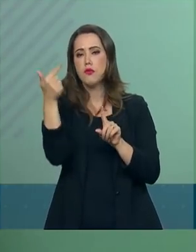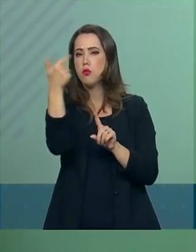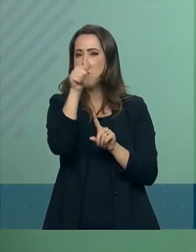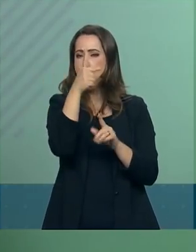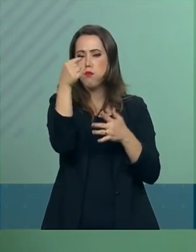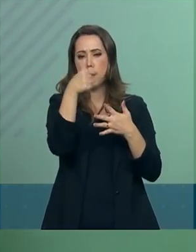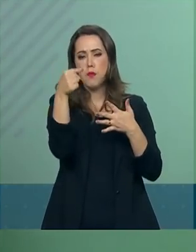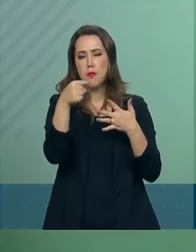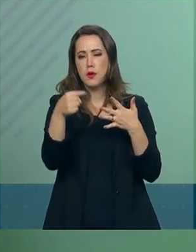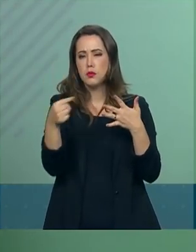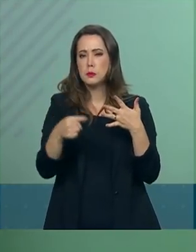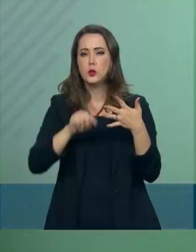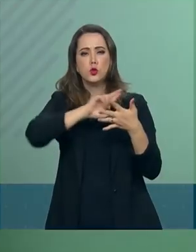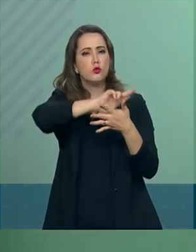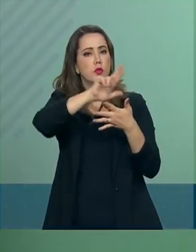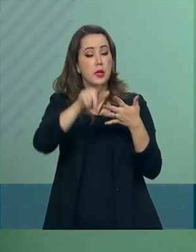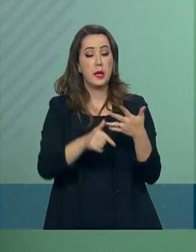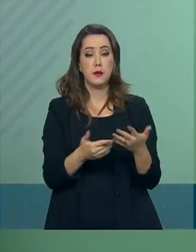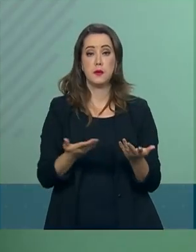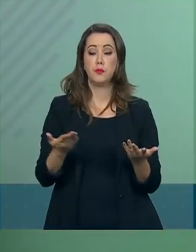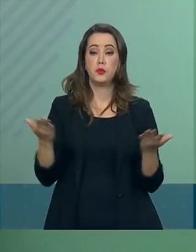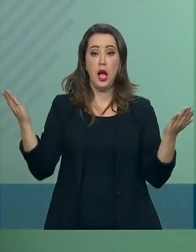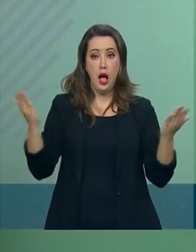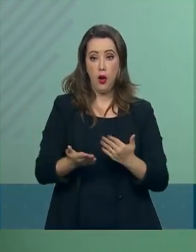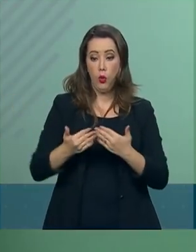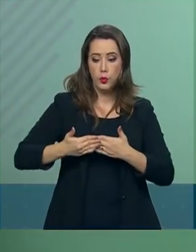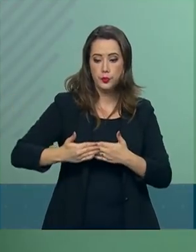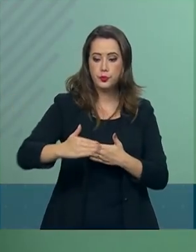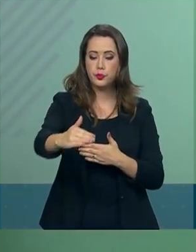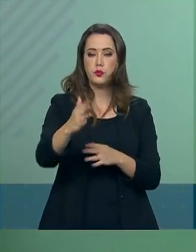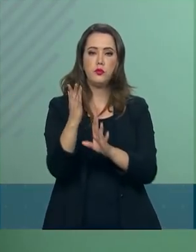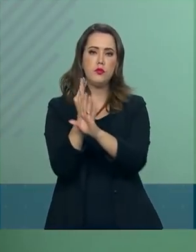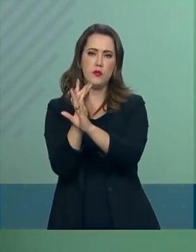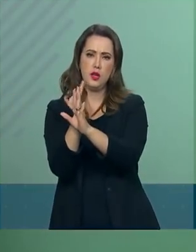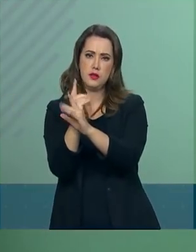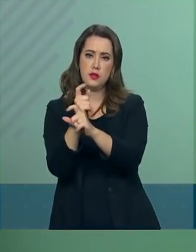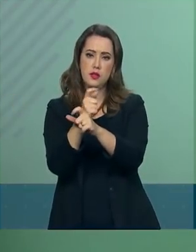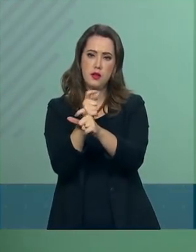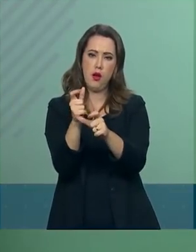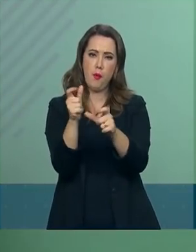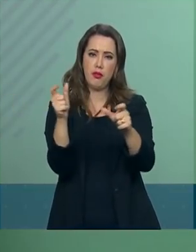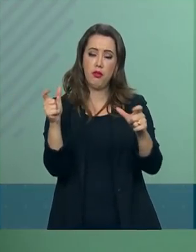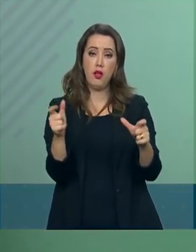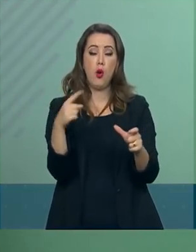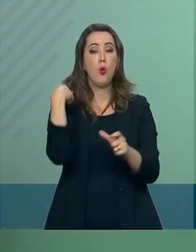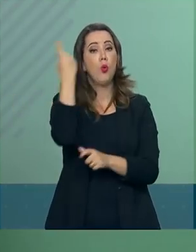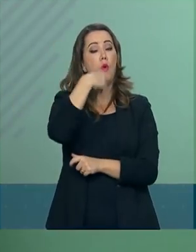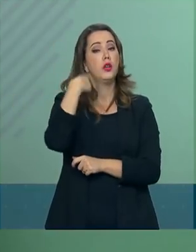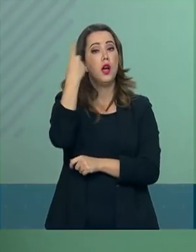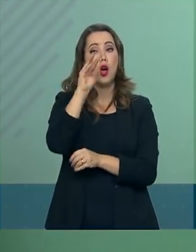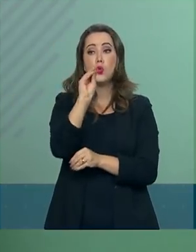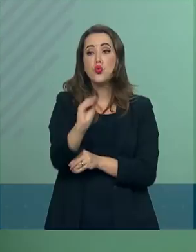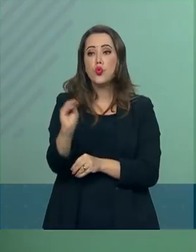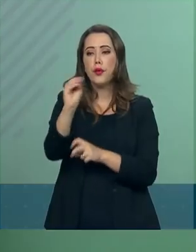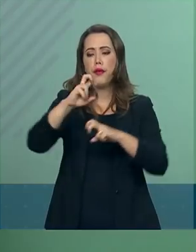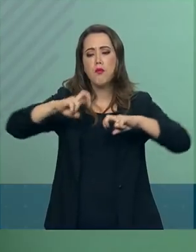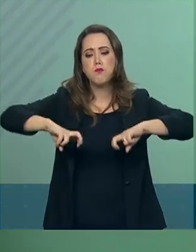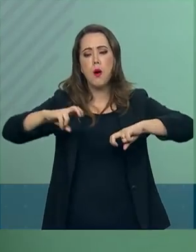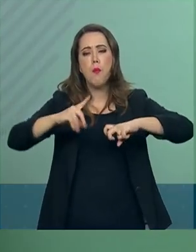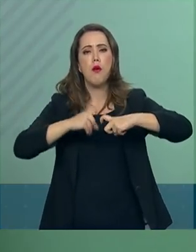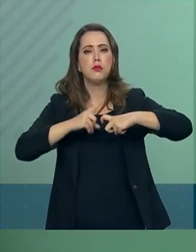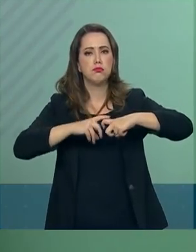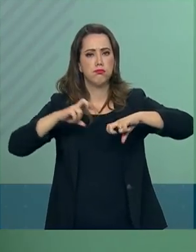A partir de agora, os municípios que ampliarem o horário de atendimento à população